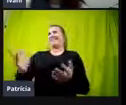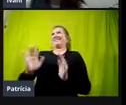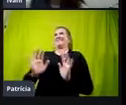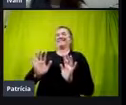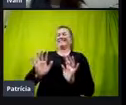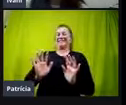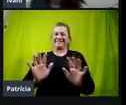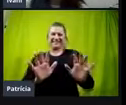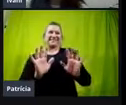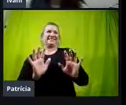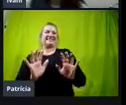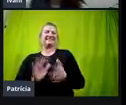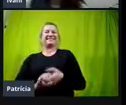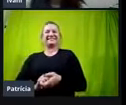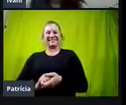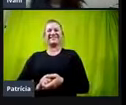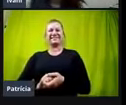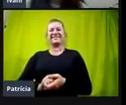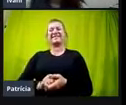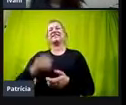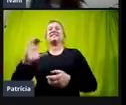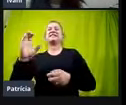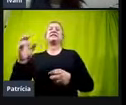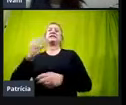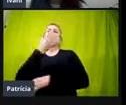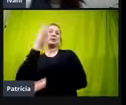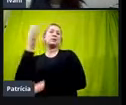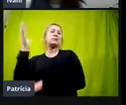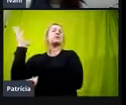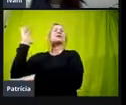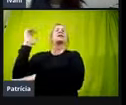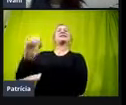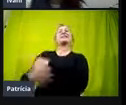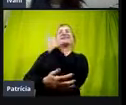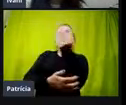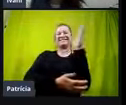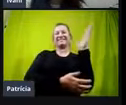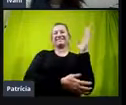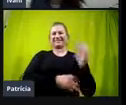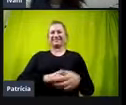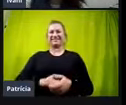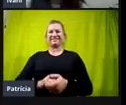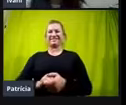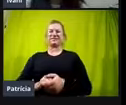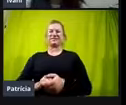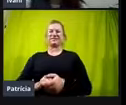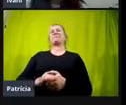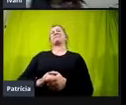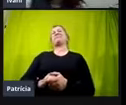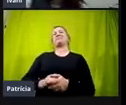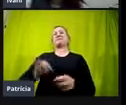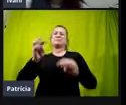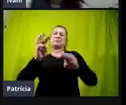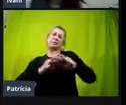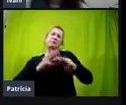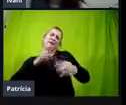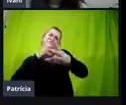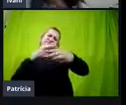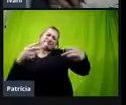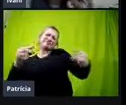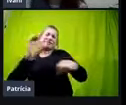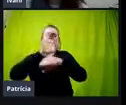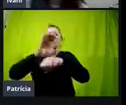ligação com as ciências da natureza, que são, que tratam aí das questões mais exatas, né? Enfim, nos nossos cursos